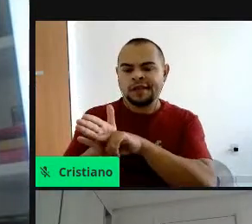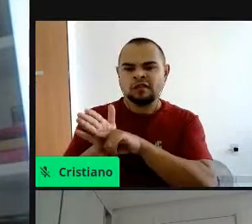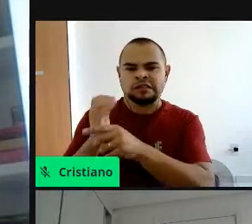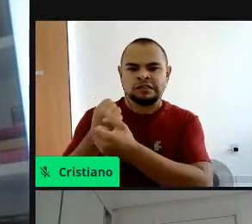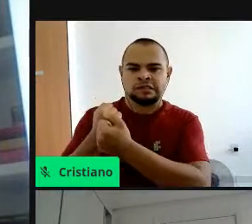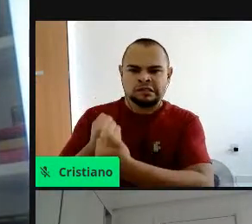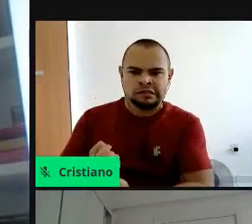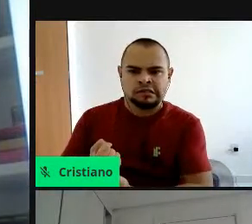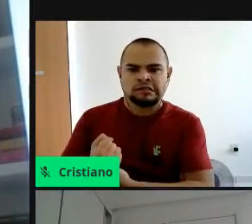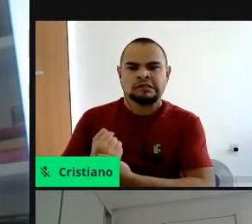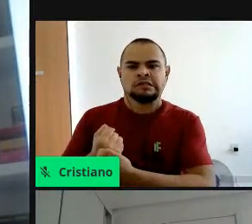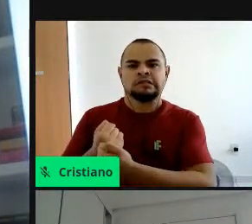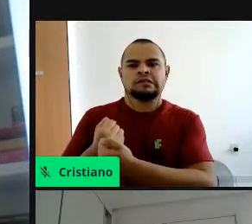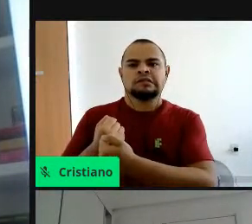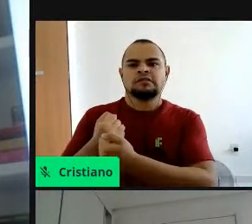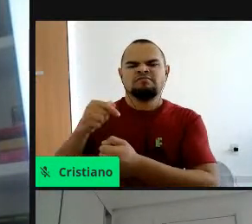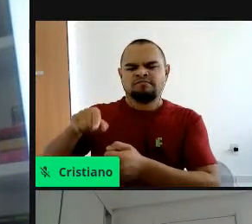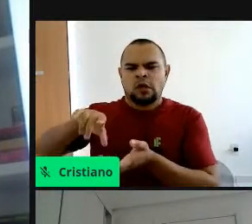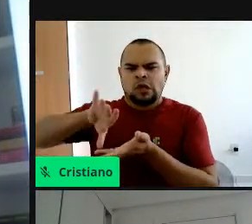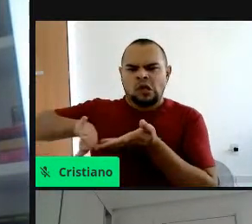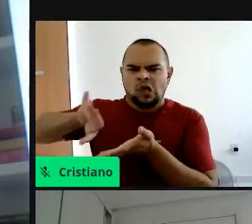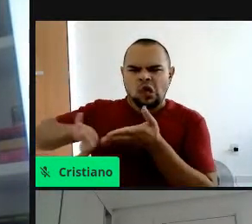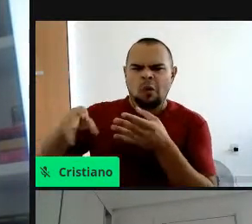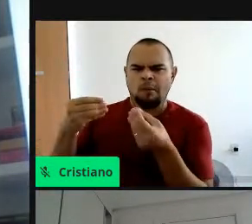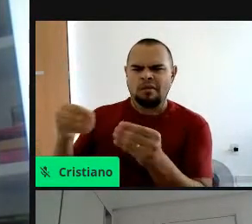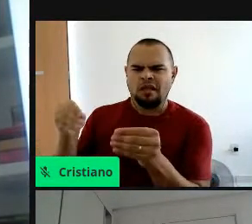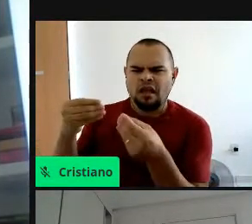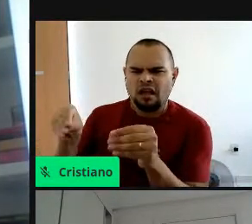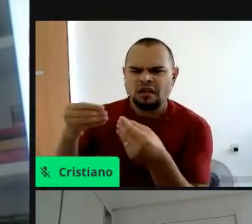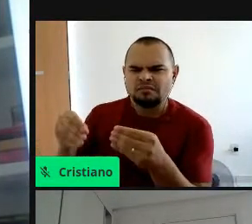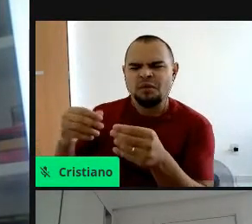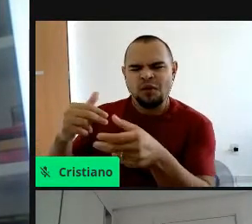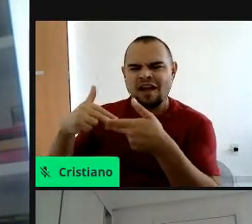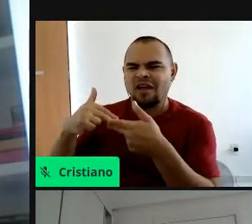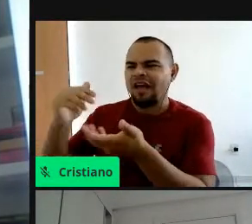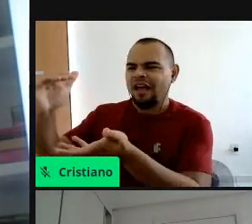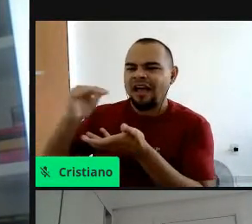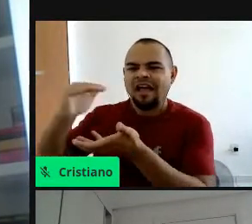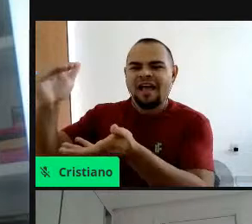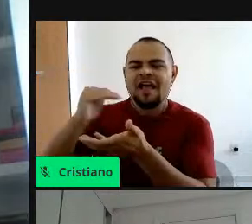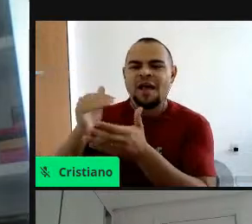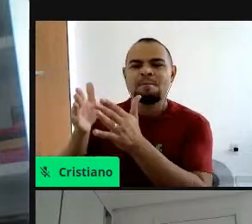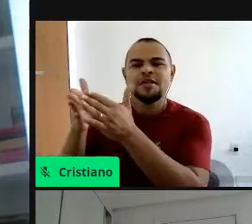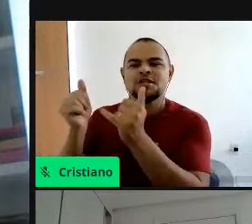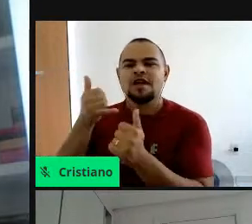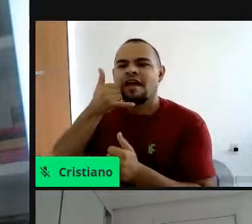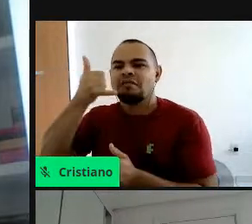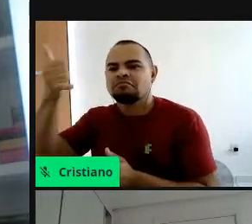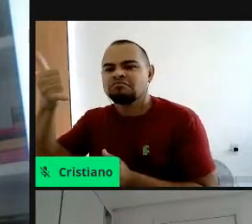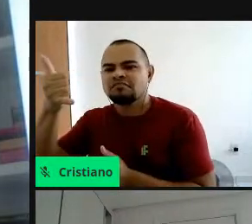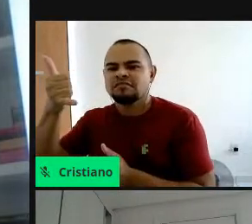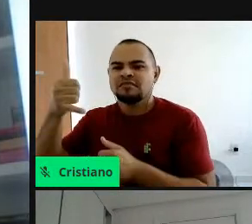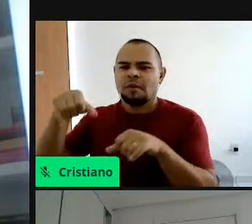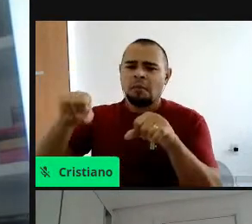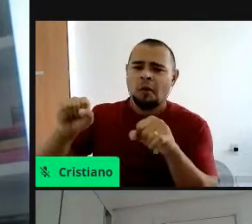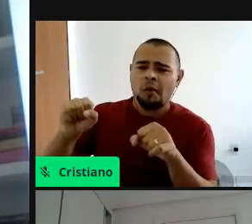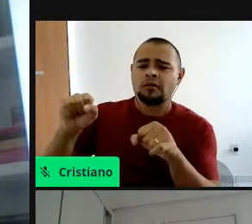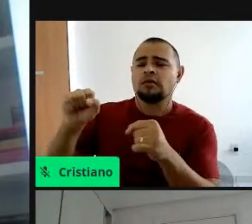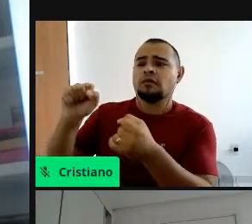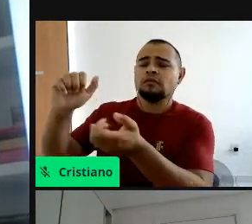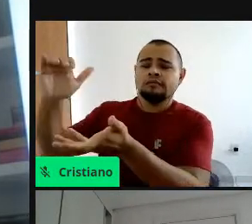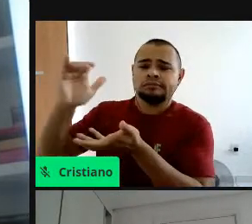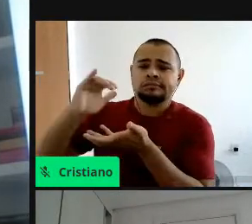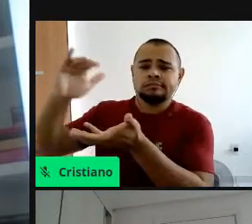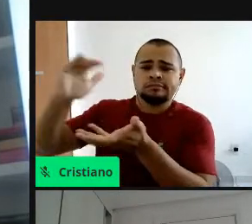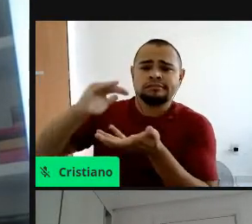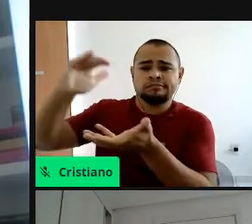a gente começou a gerar muito plástico, principalmente com os delíveres, né, a gente isolado em casa, começou a pedir mais coisas por delivery,